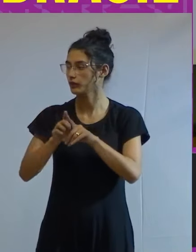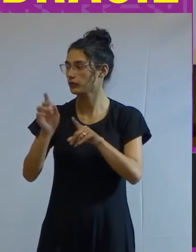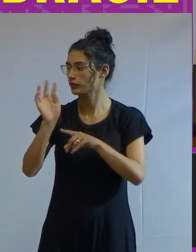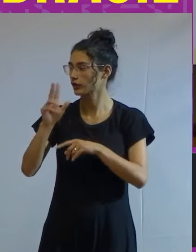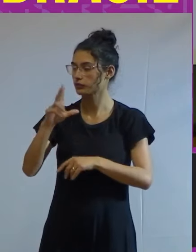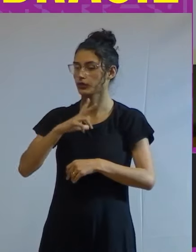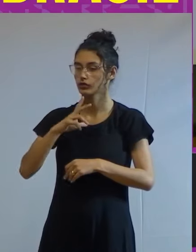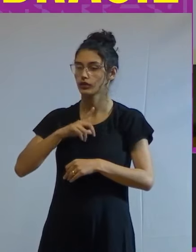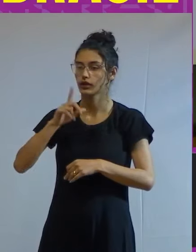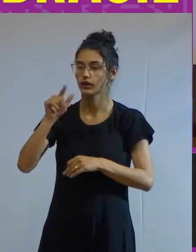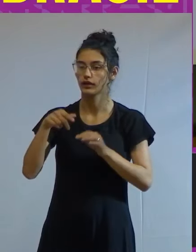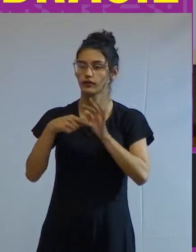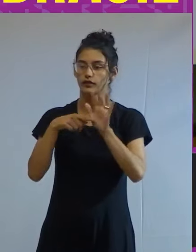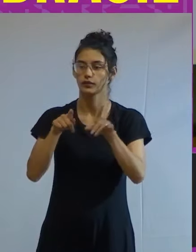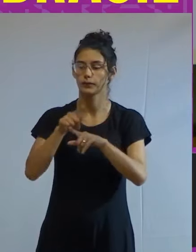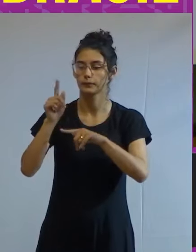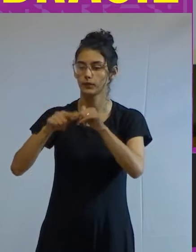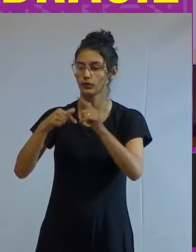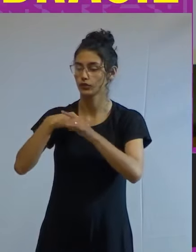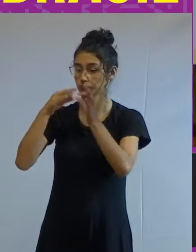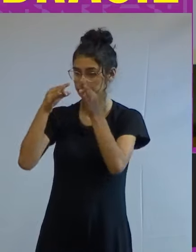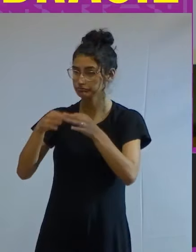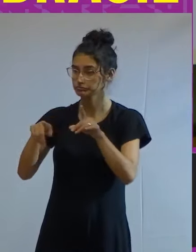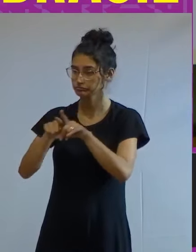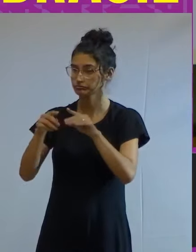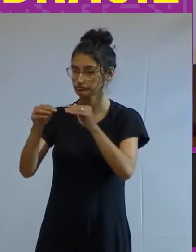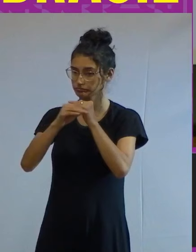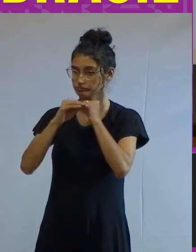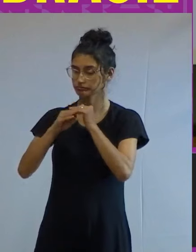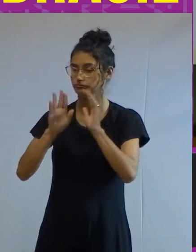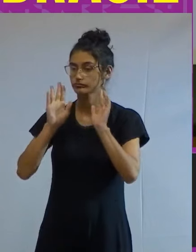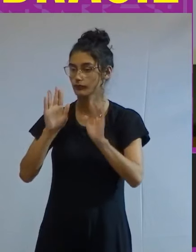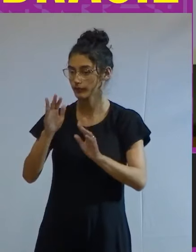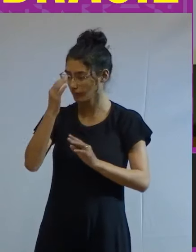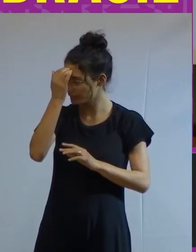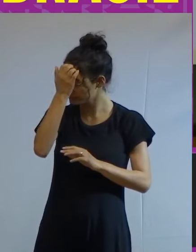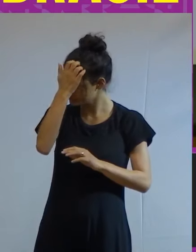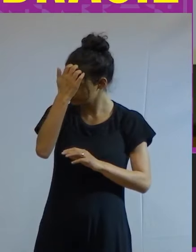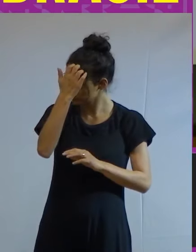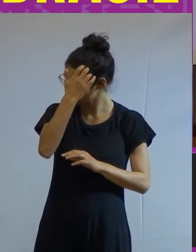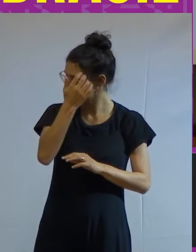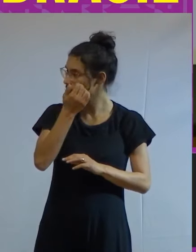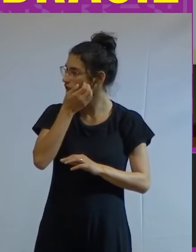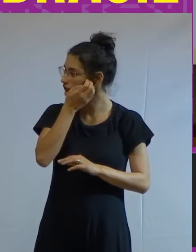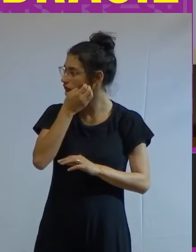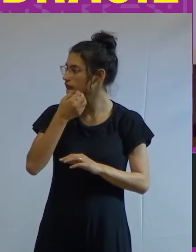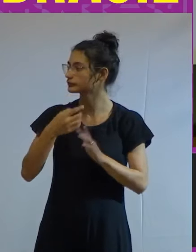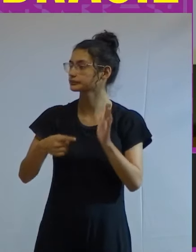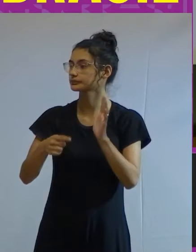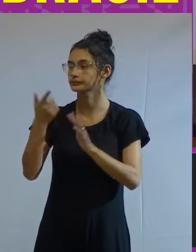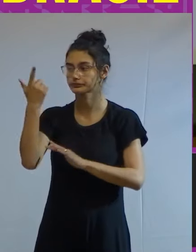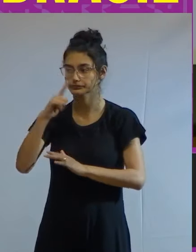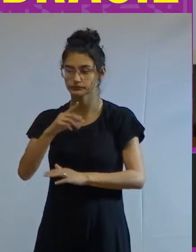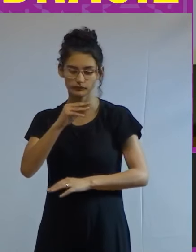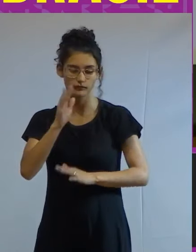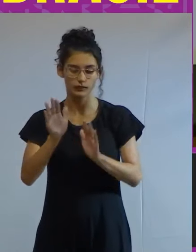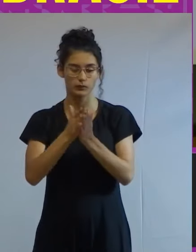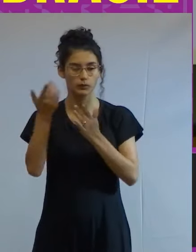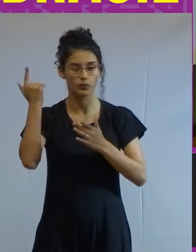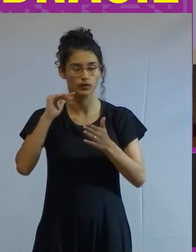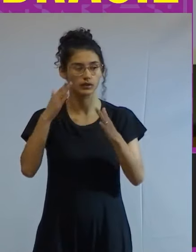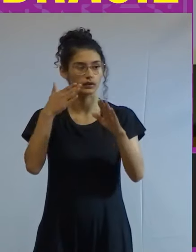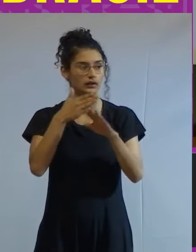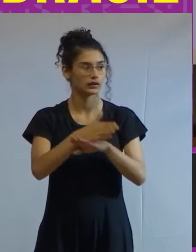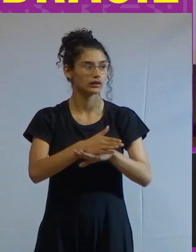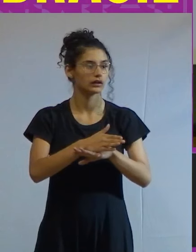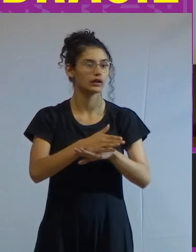particular ela é vista como um produto e eu concordo plenamente só que para uma pessoa de baixa renda conseguir entrar numa universidade pública inclusive